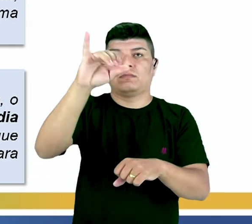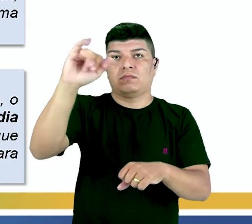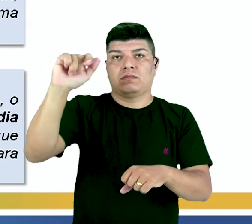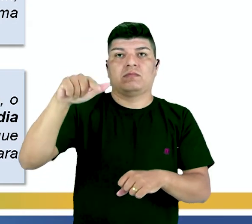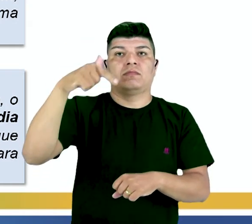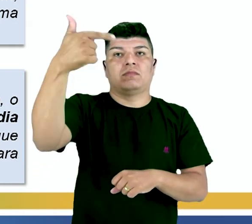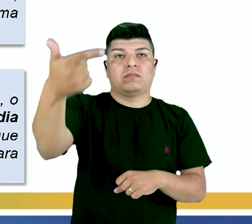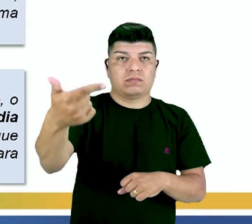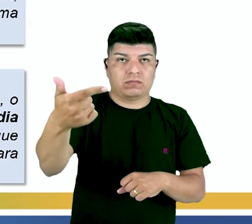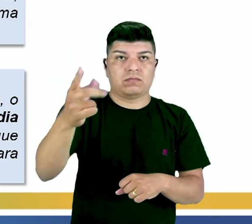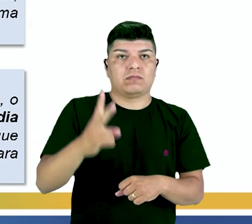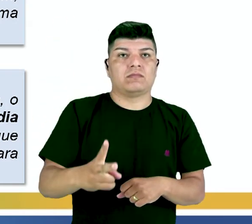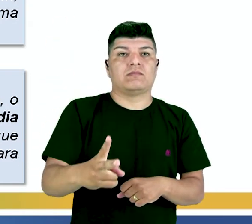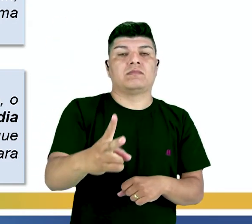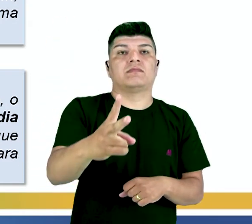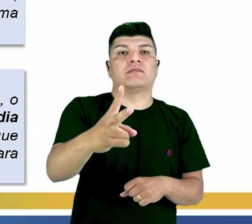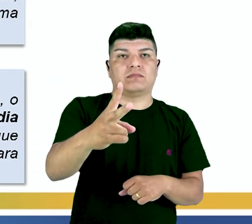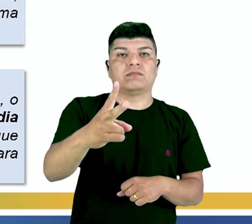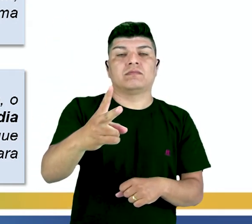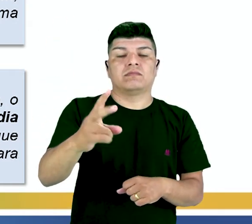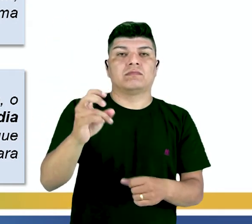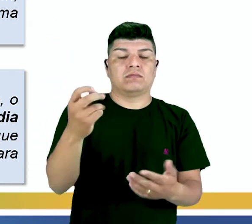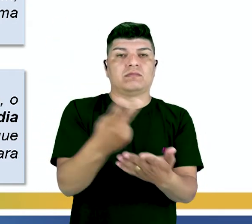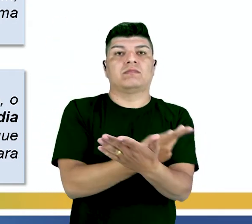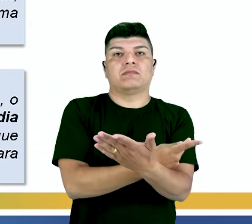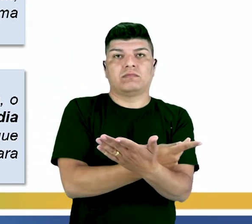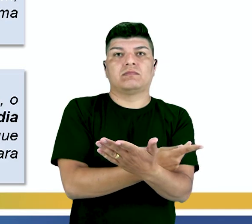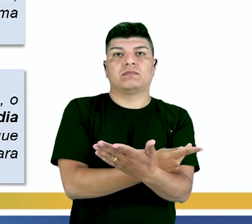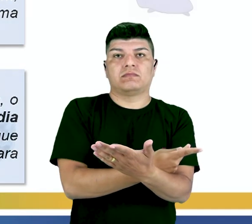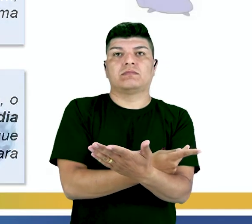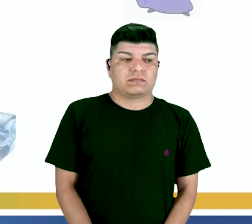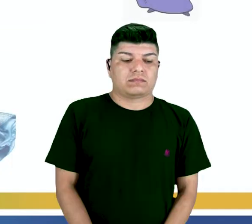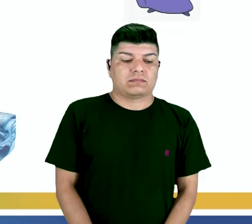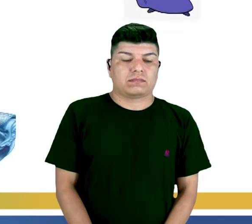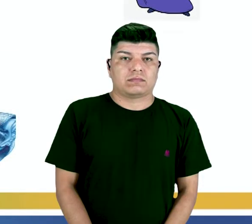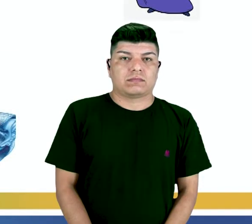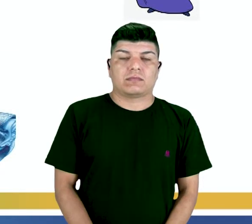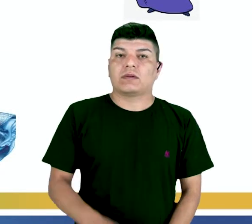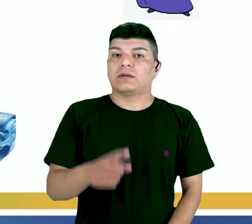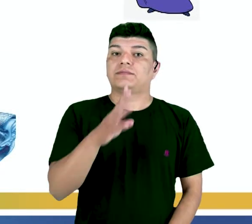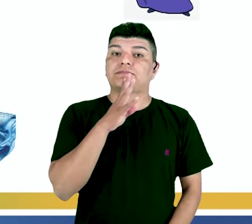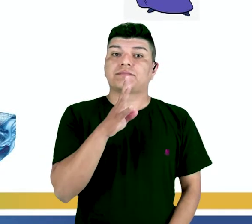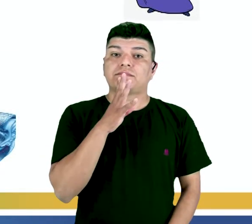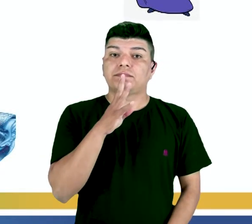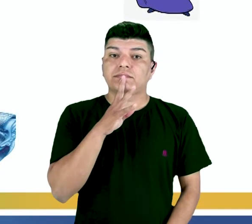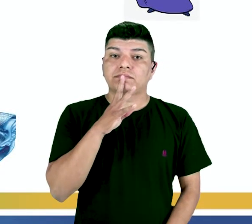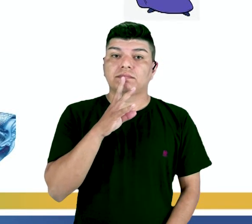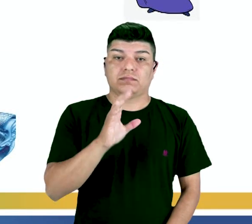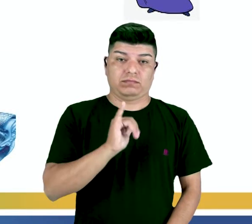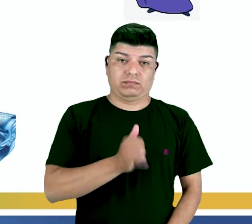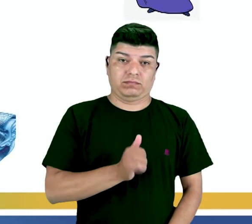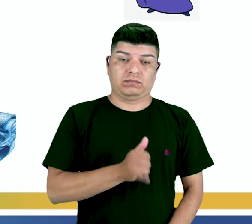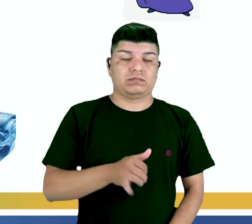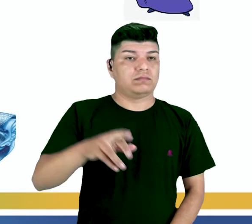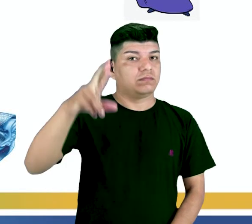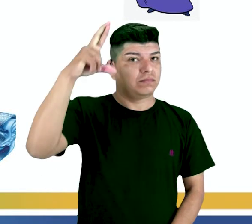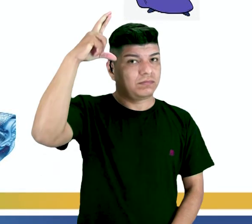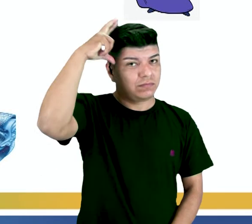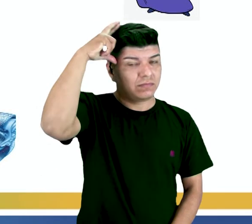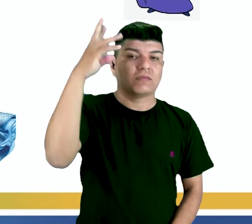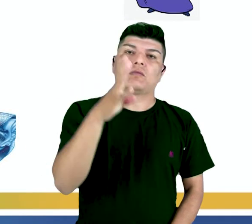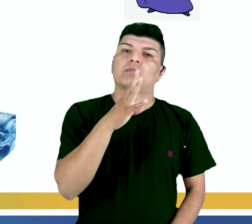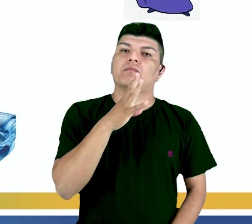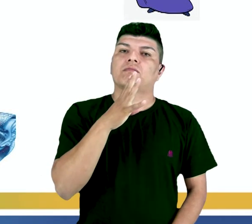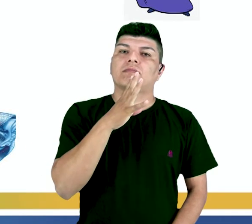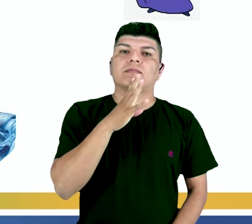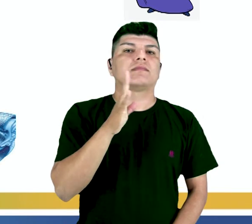então, nós temos uma continuidade de ação sendo executada ali, nesse trecho. Você conhece o conto Cinderela? É um conto bastante conhecido,